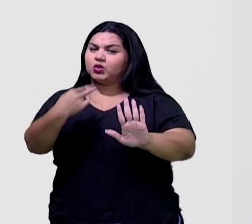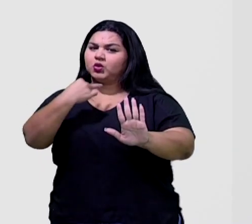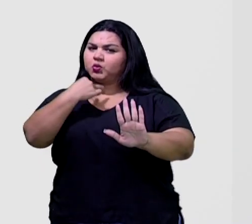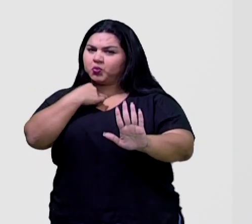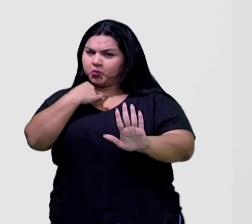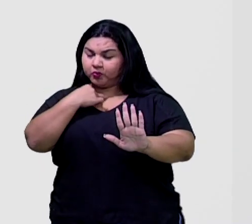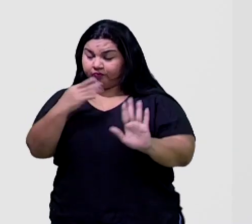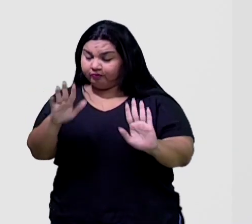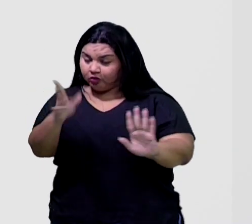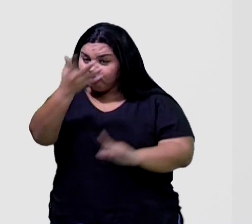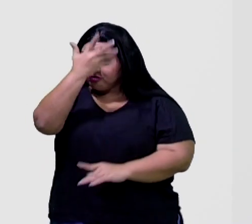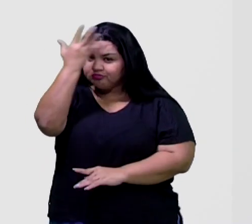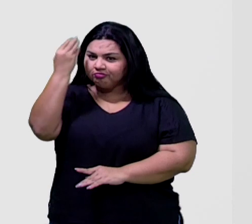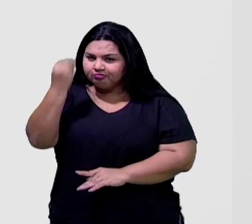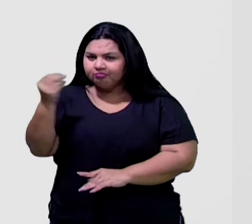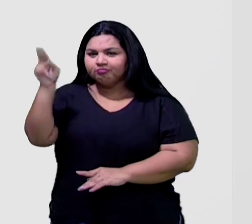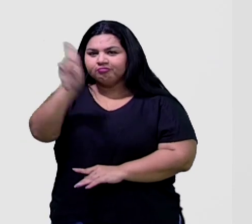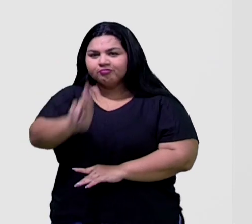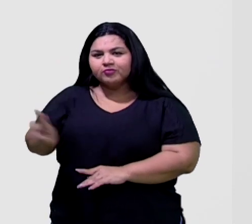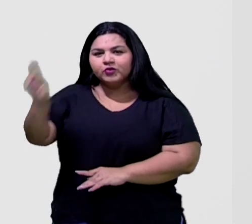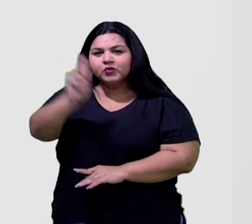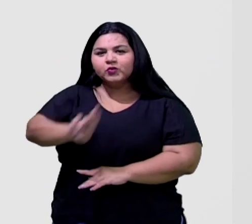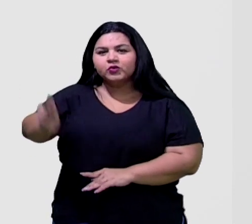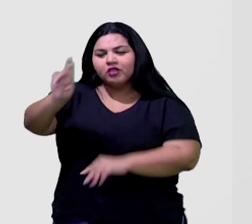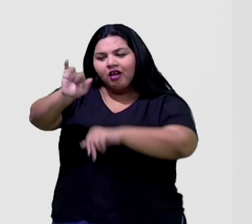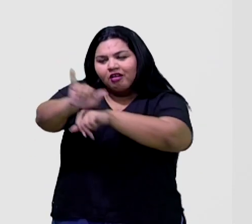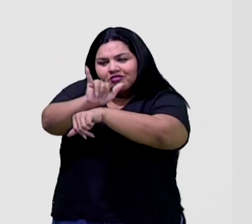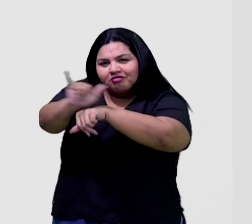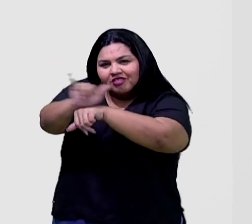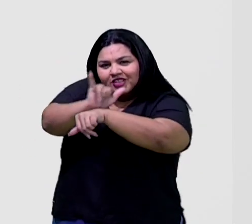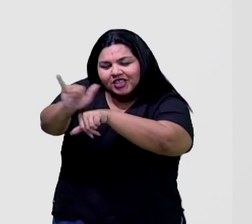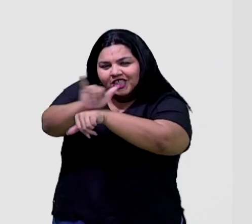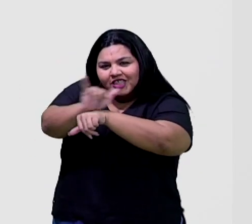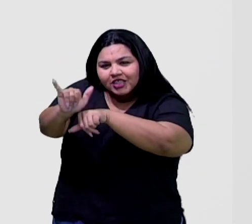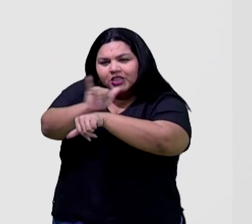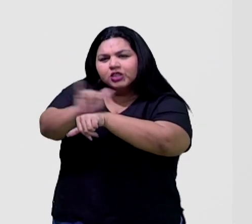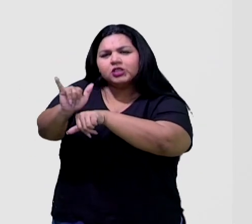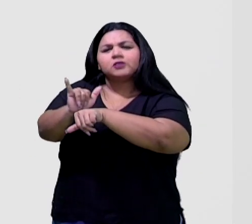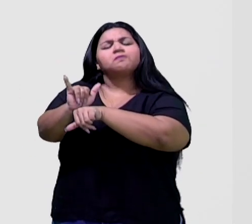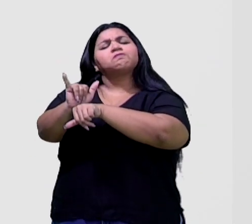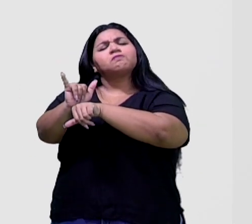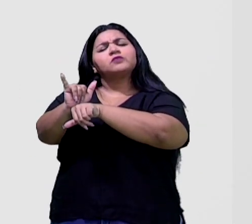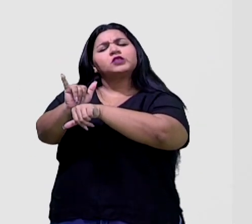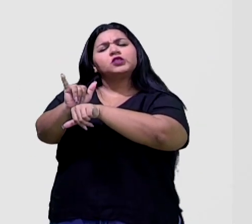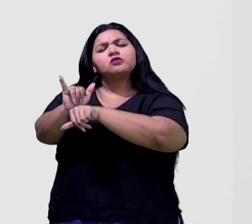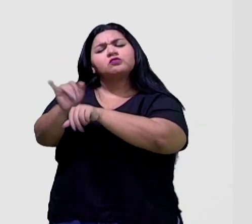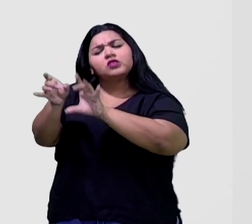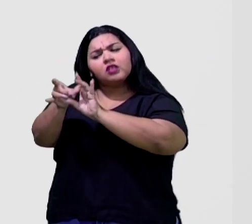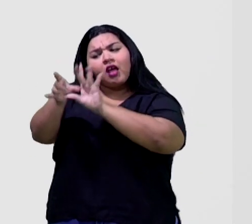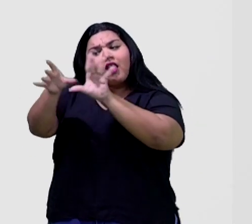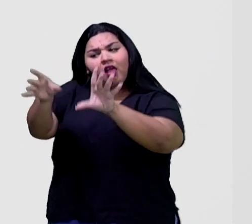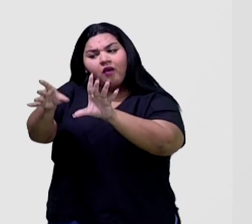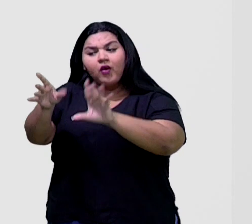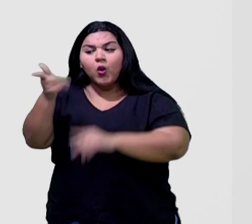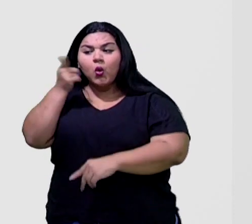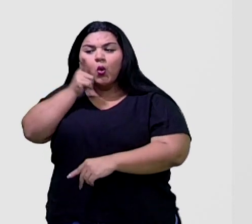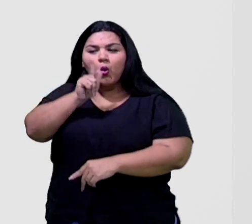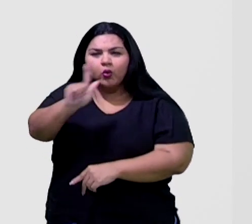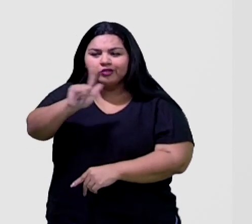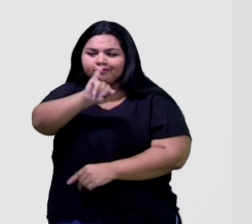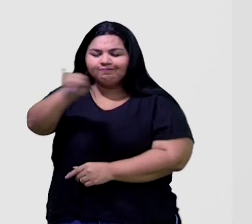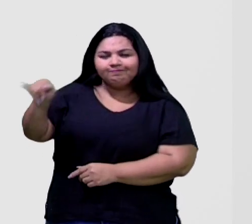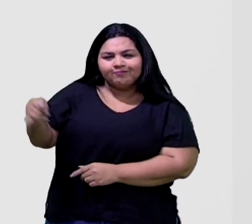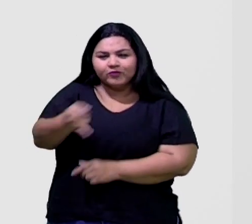esquecer, não é? De usar essa ferramenta no momento em que ela estiver disponível, de uma forma em que a gente consiga tirar